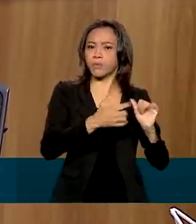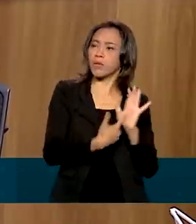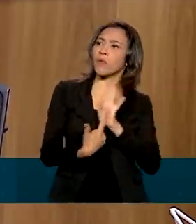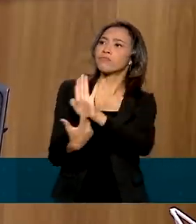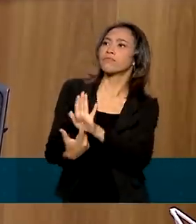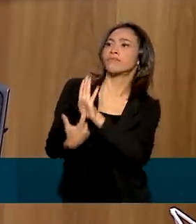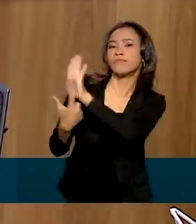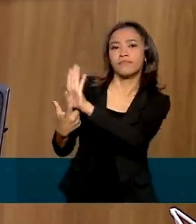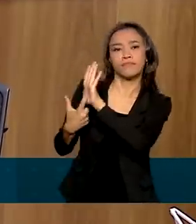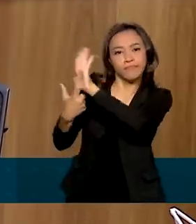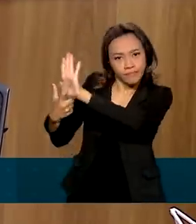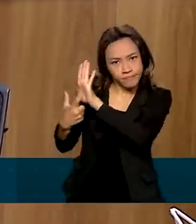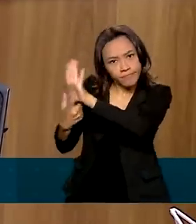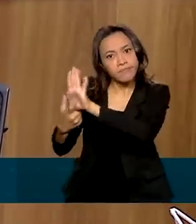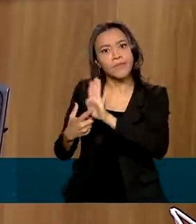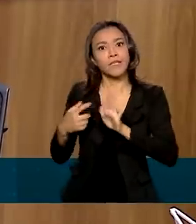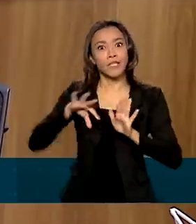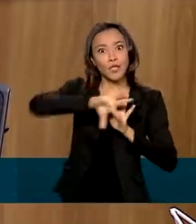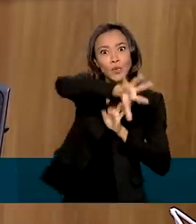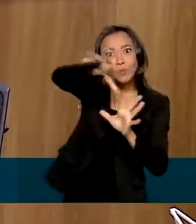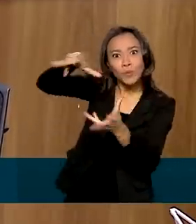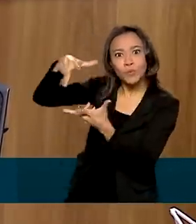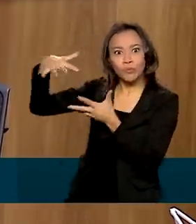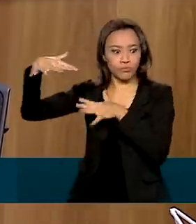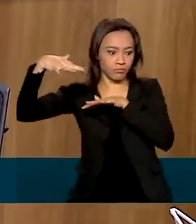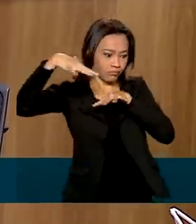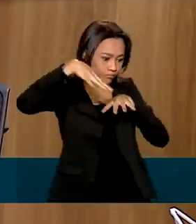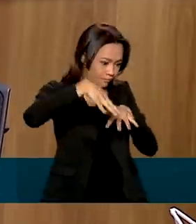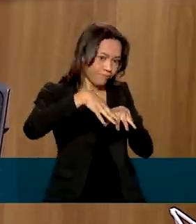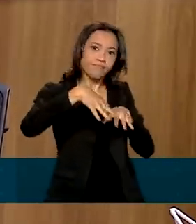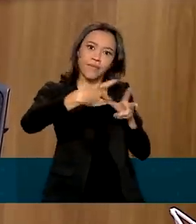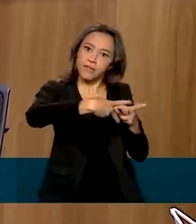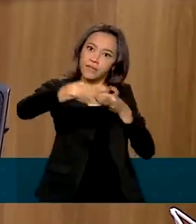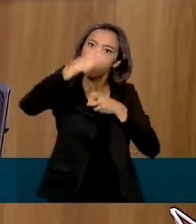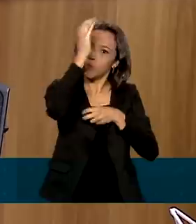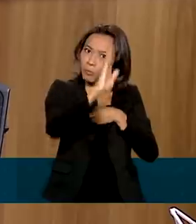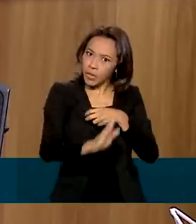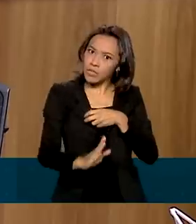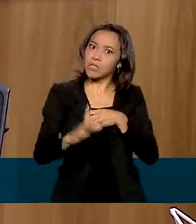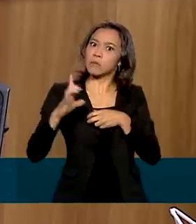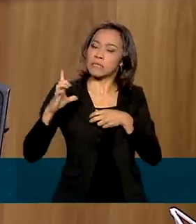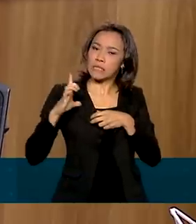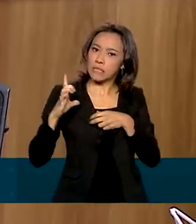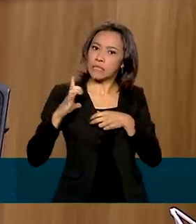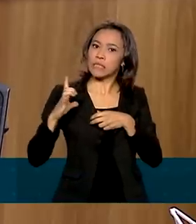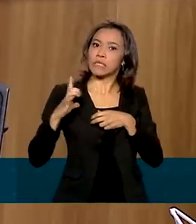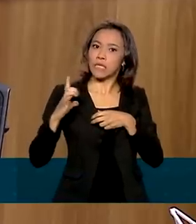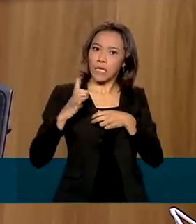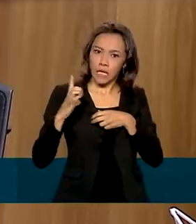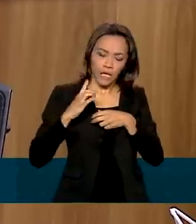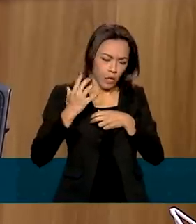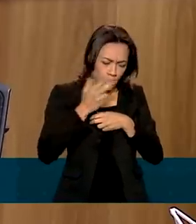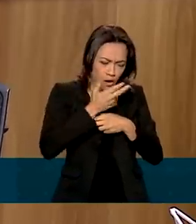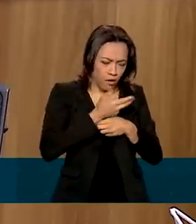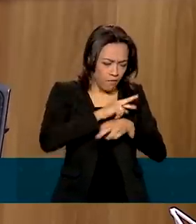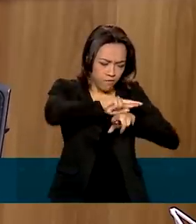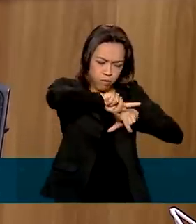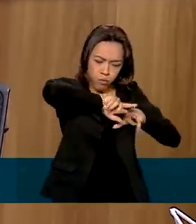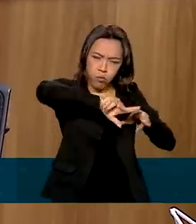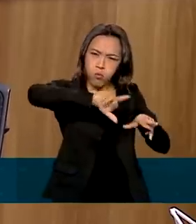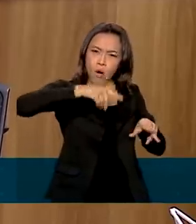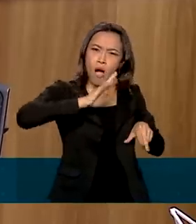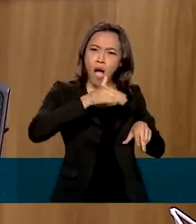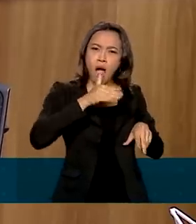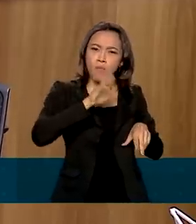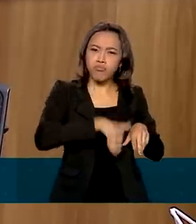abundantes e o mundo inteiro reconhece isso, na verdade, porque eles sabem que o Brasil, sim, tem a maior biodiversidade, tem